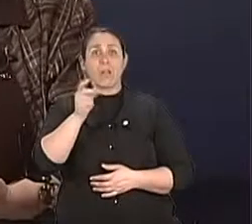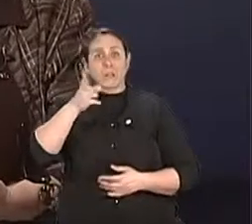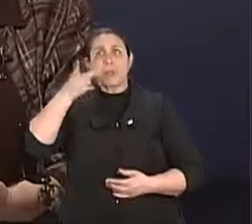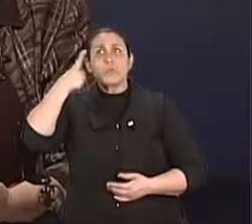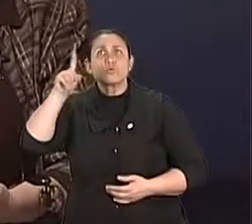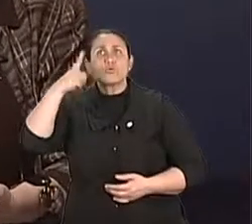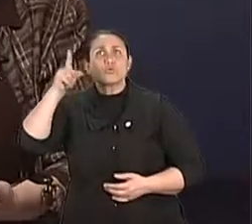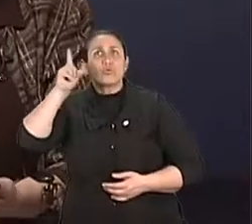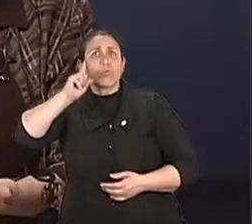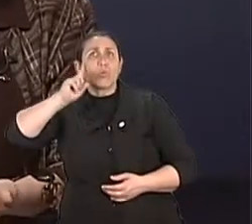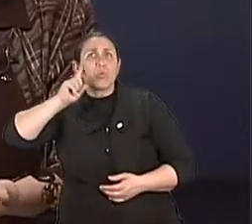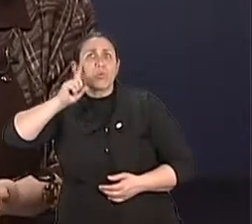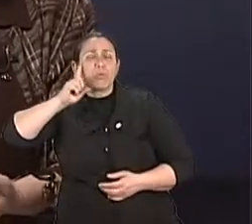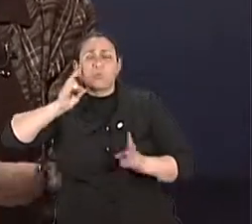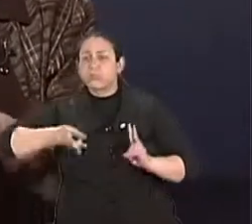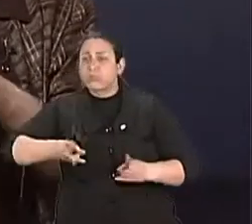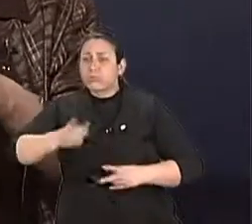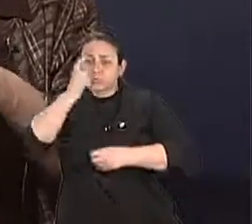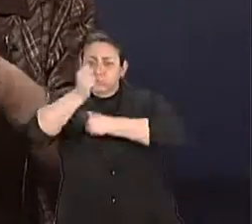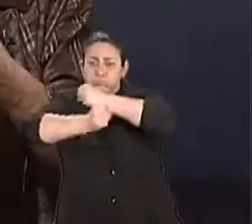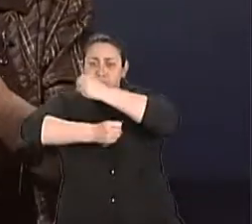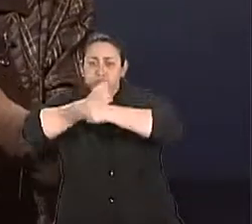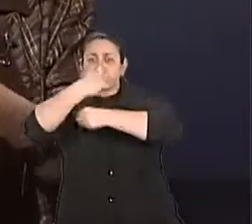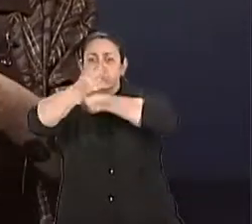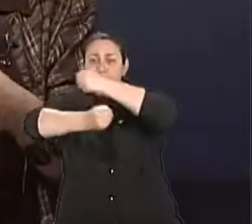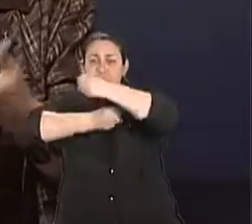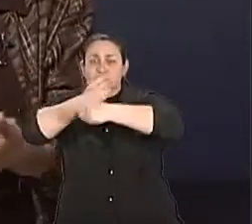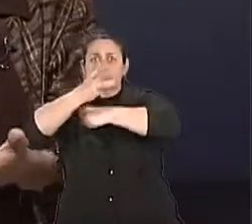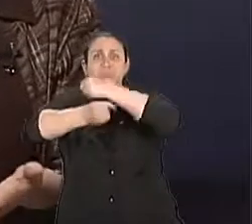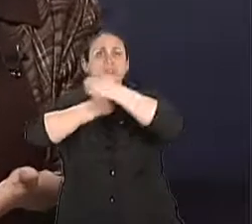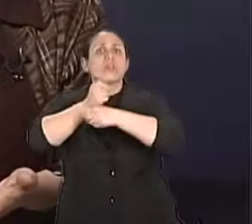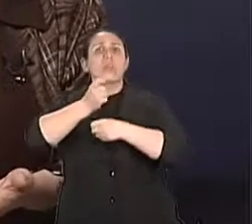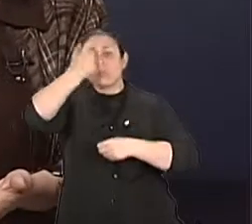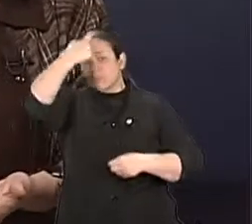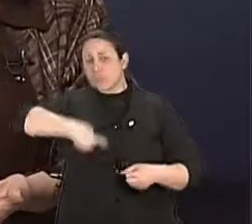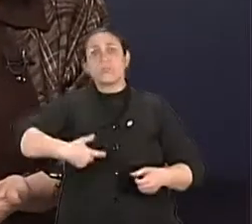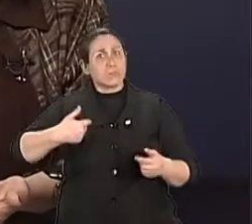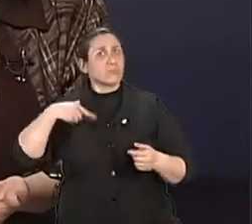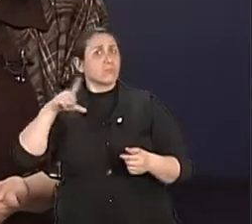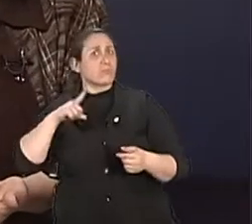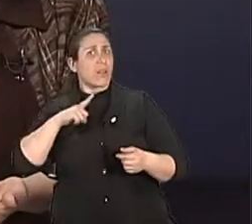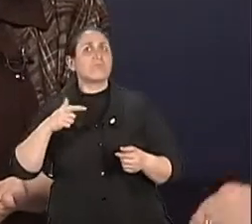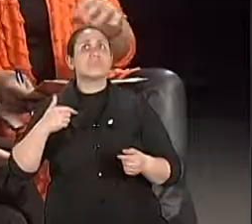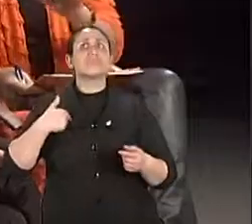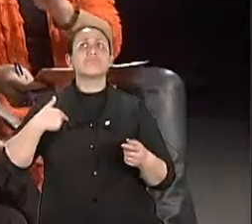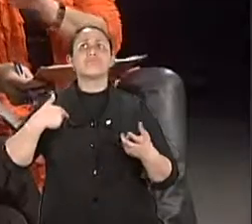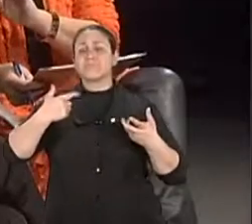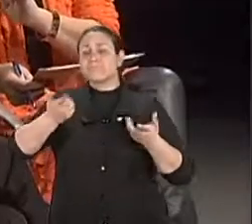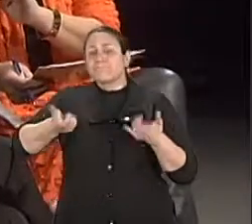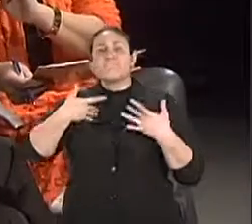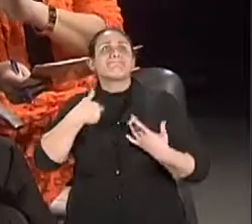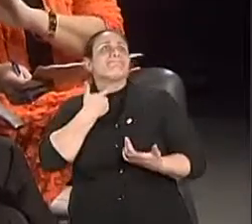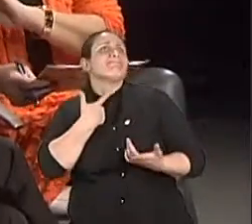365 dias por ano. Ah, perfeito. Elas são em doses e essas doses têm que ser bem aproveitadas. Sônia,